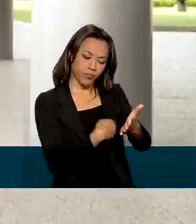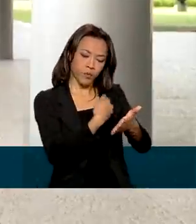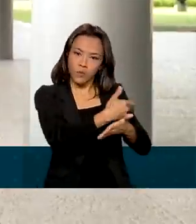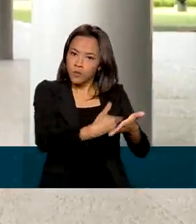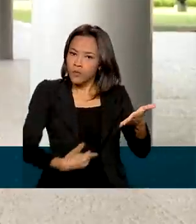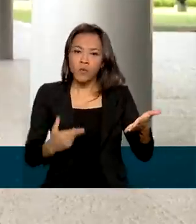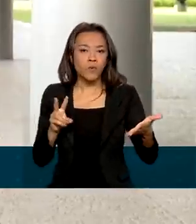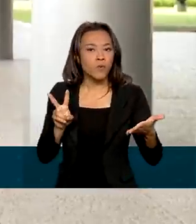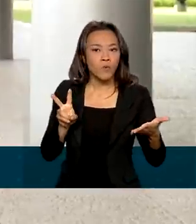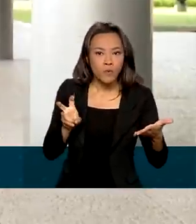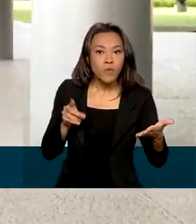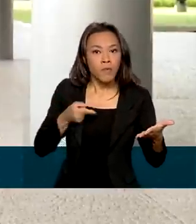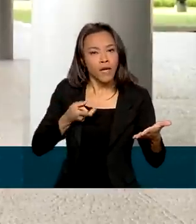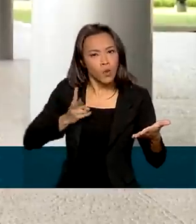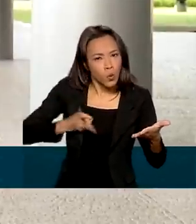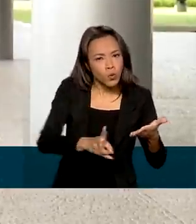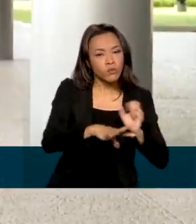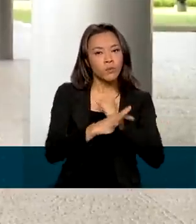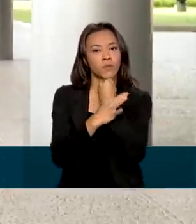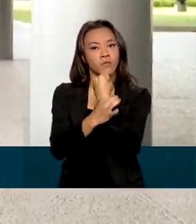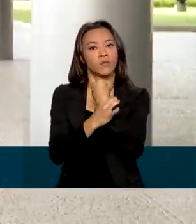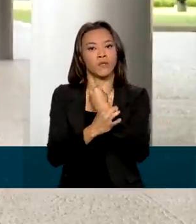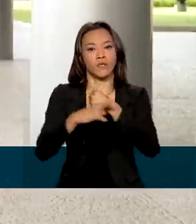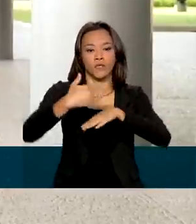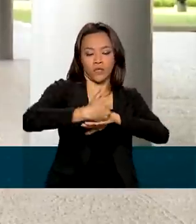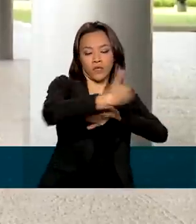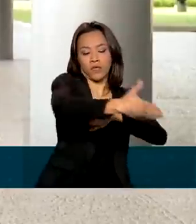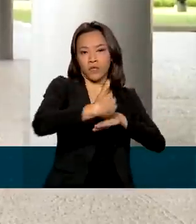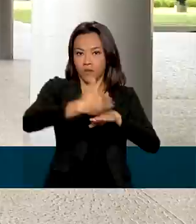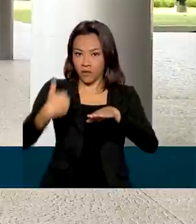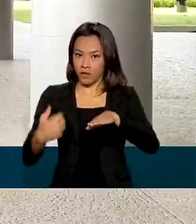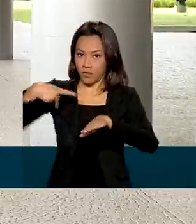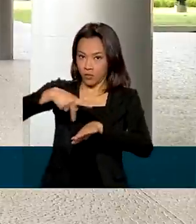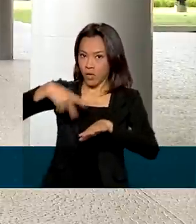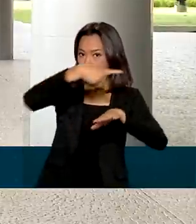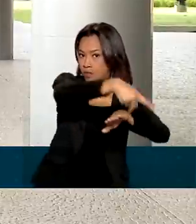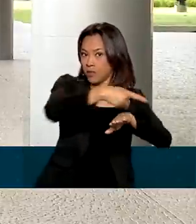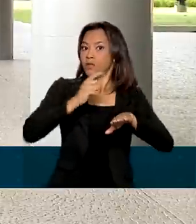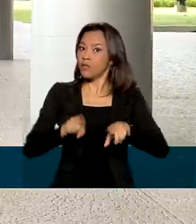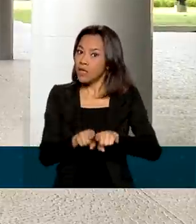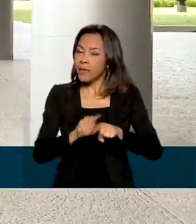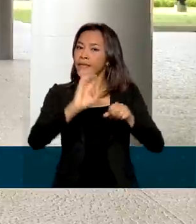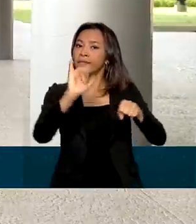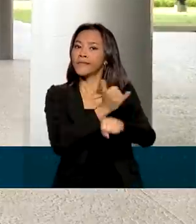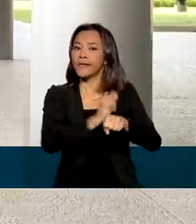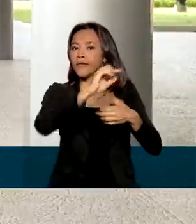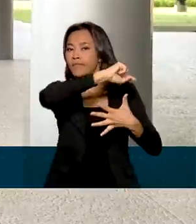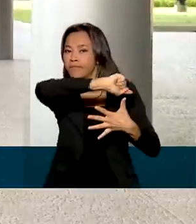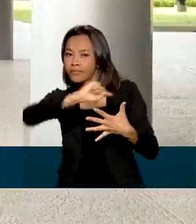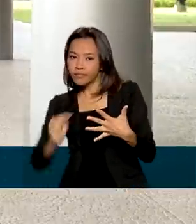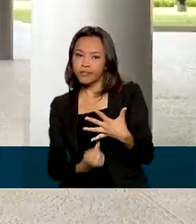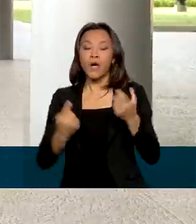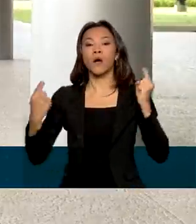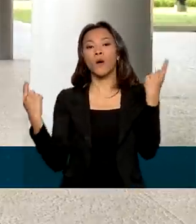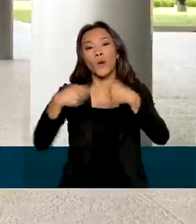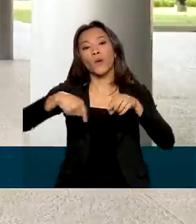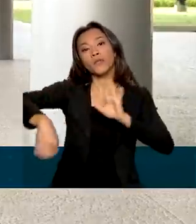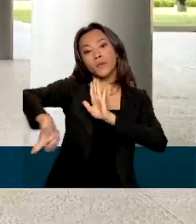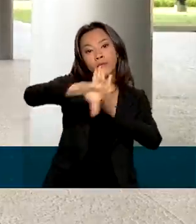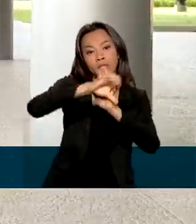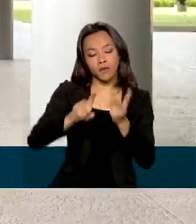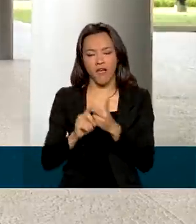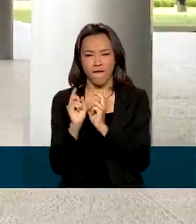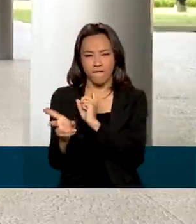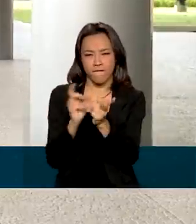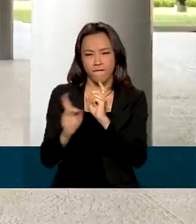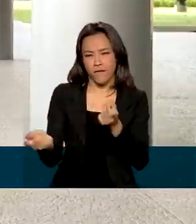para intensificar a segurança na fronteira e desenvolver ações contra o crime organizado, o tráfico de